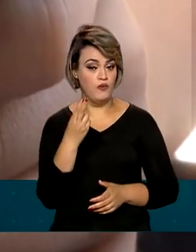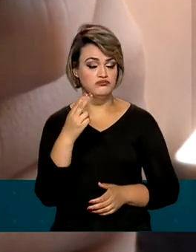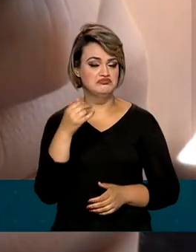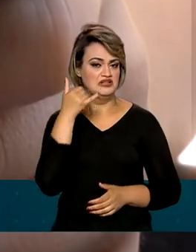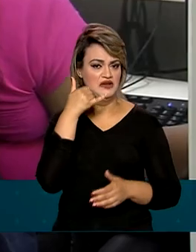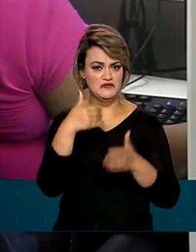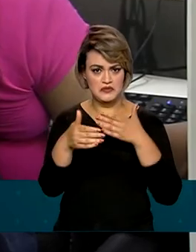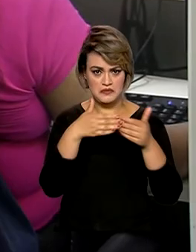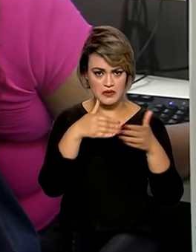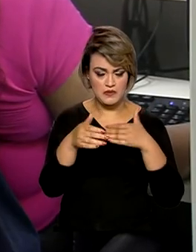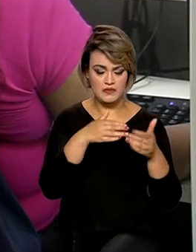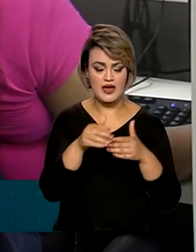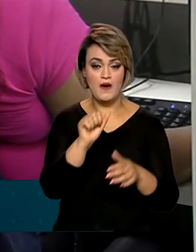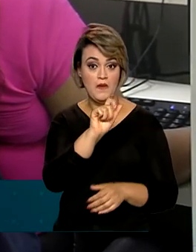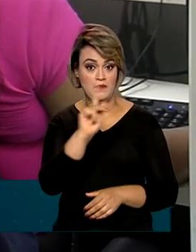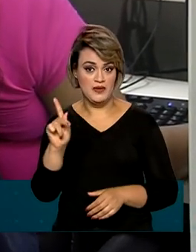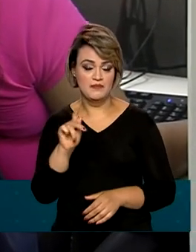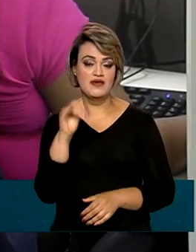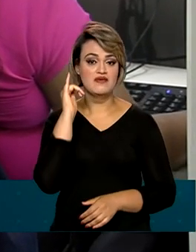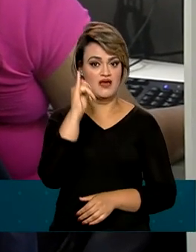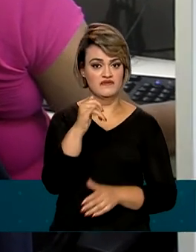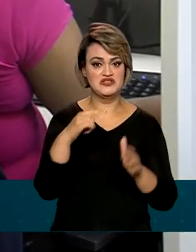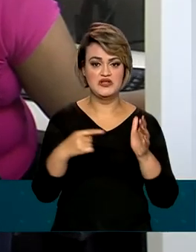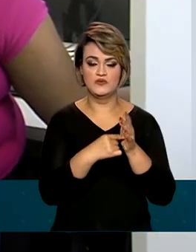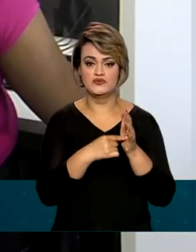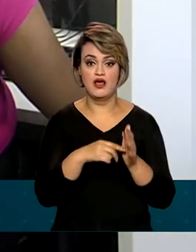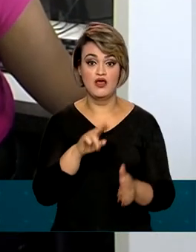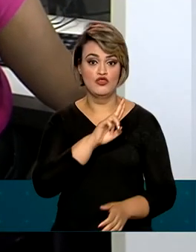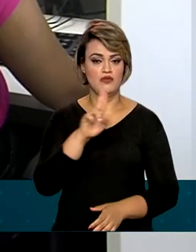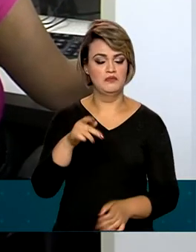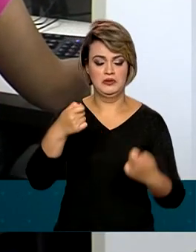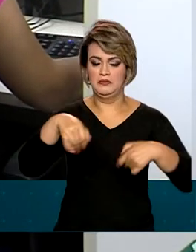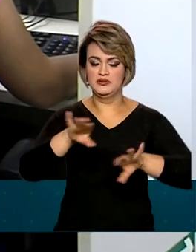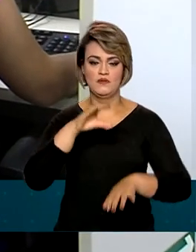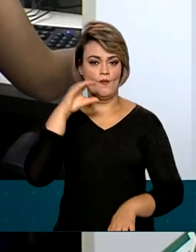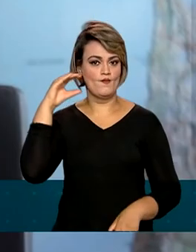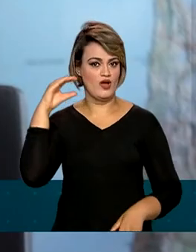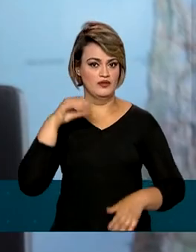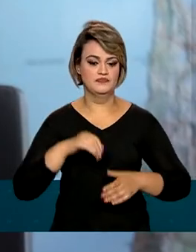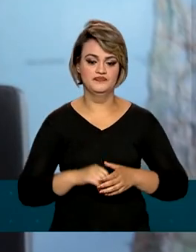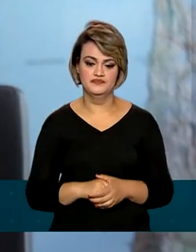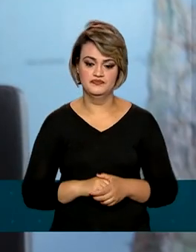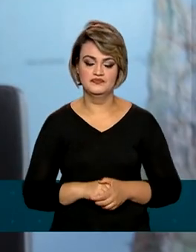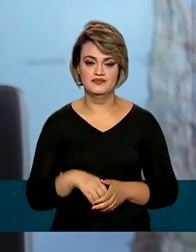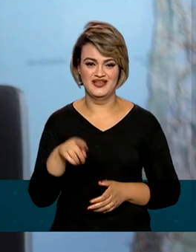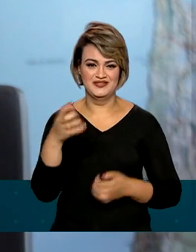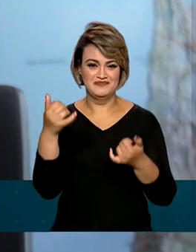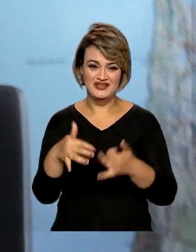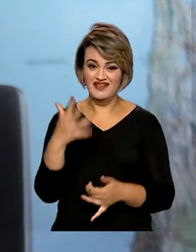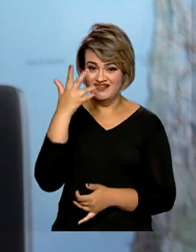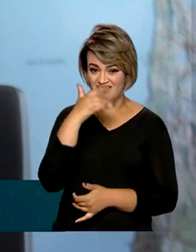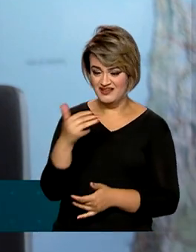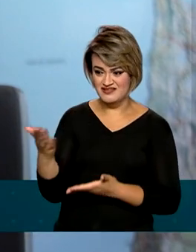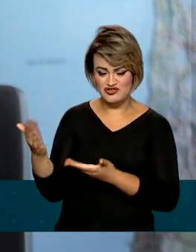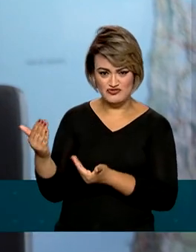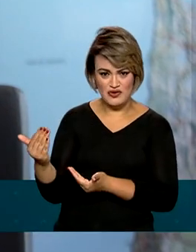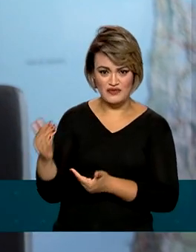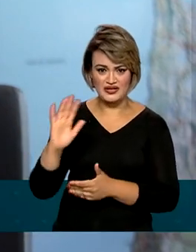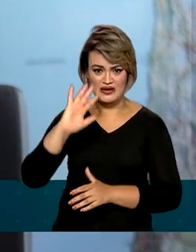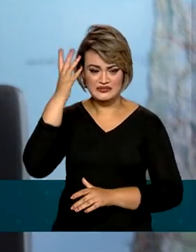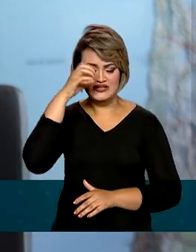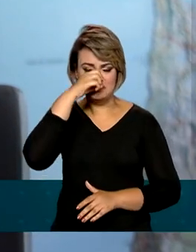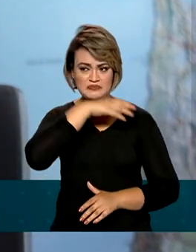telefone fixo e comunicar o caso, sem a necessidade de se identificar. As crianças e os adolescentes abusados,